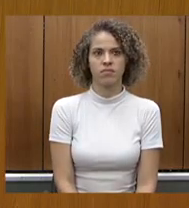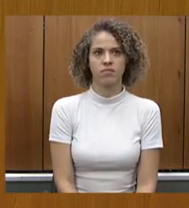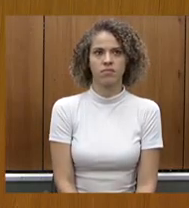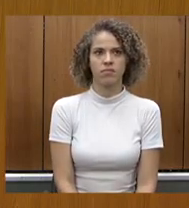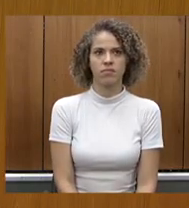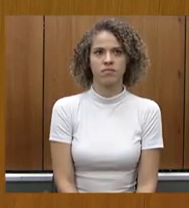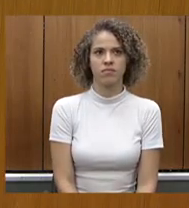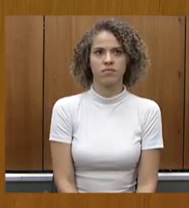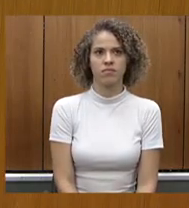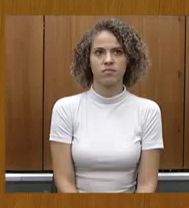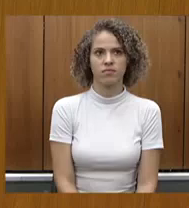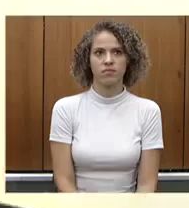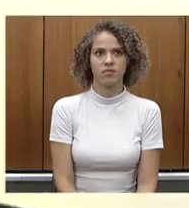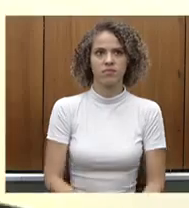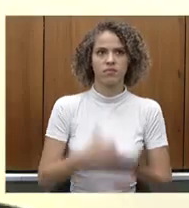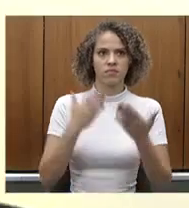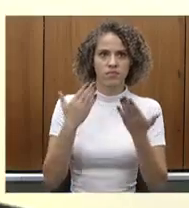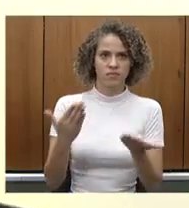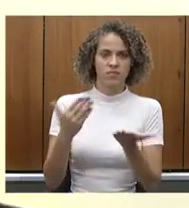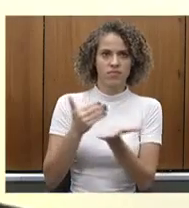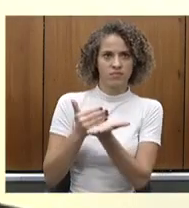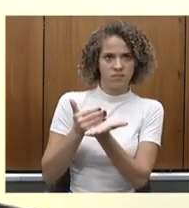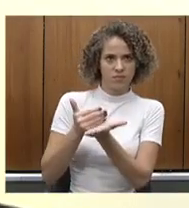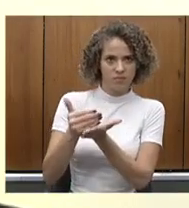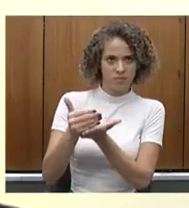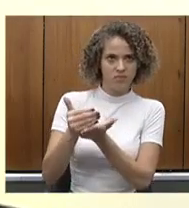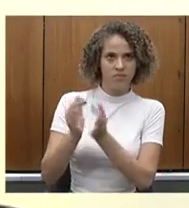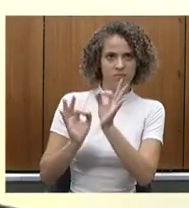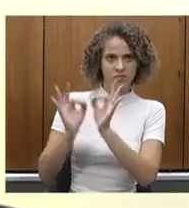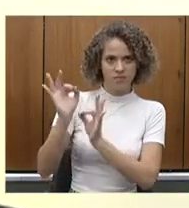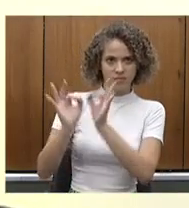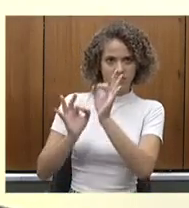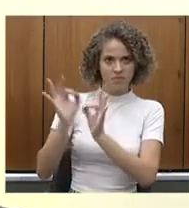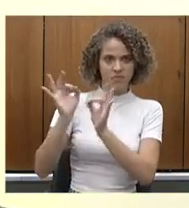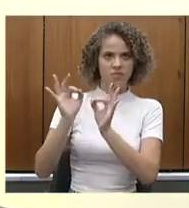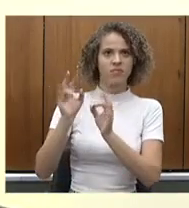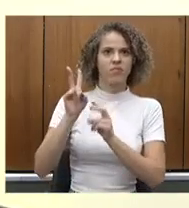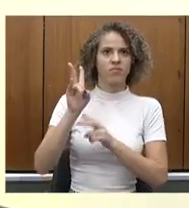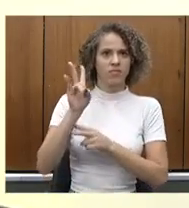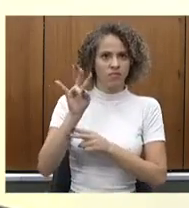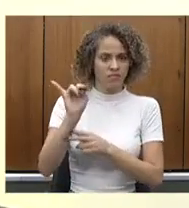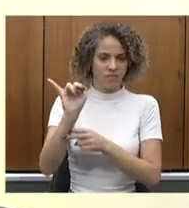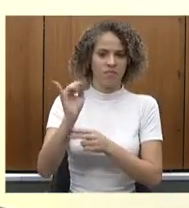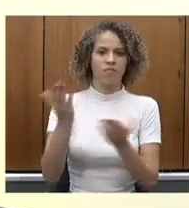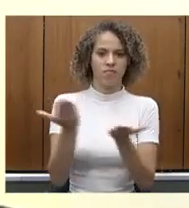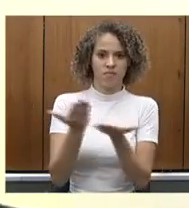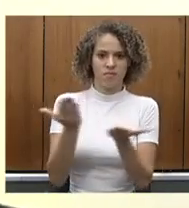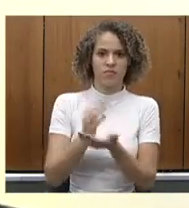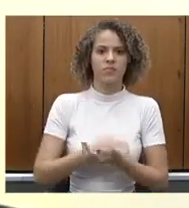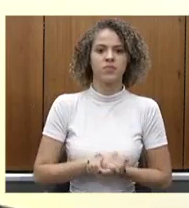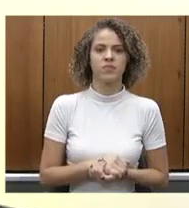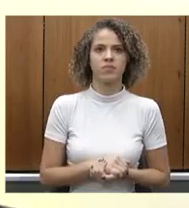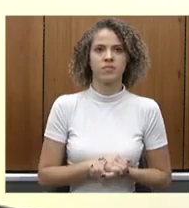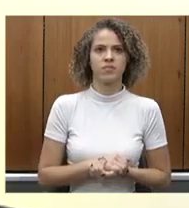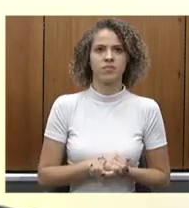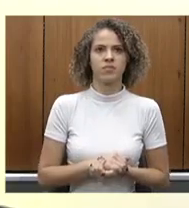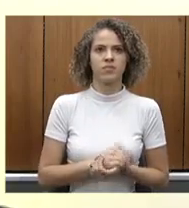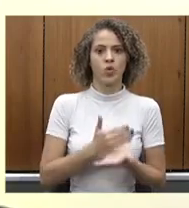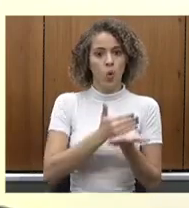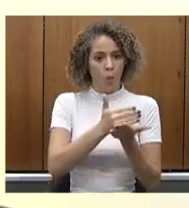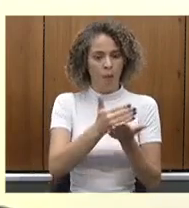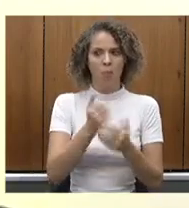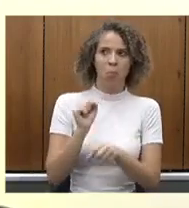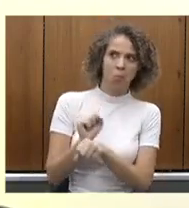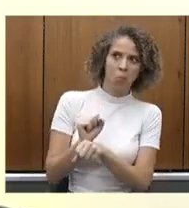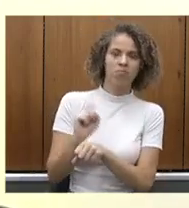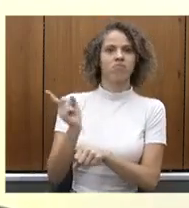Me parece que nós estamos com algum problema de conexão com o deputado Jean Freire. Eu vou inverter a ordem então para que a gente não fique parado. Eu